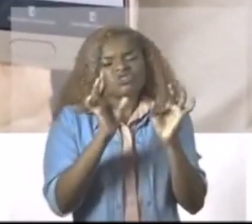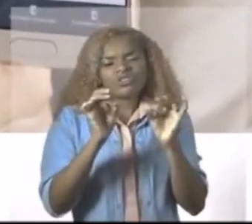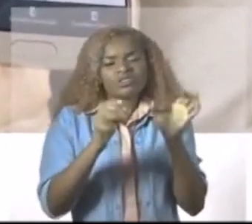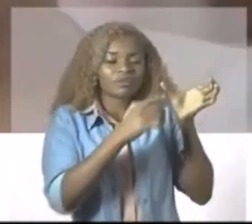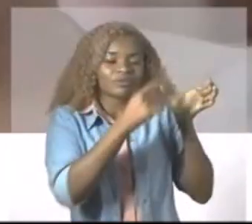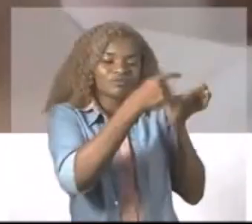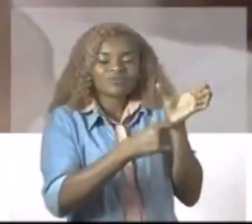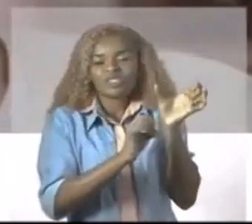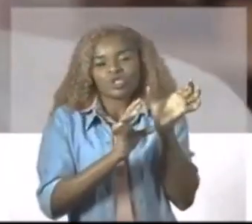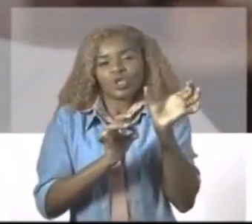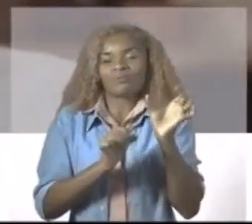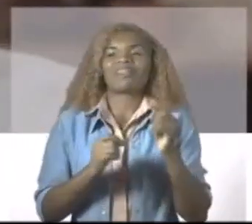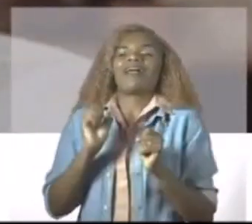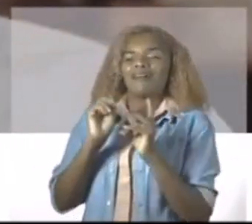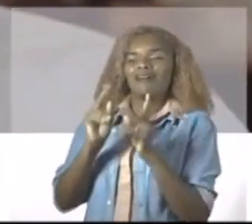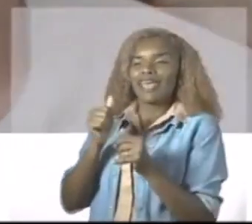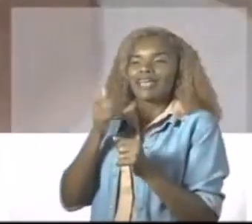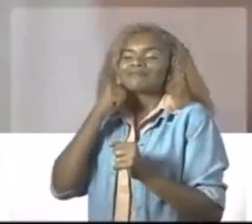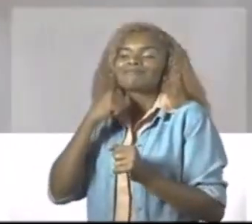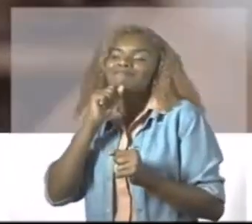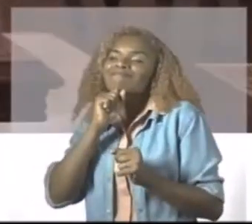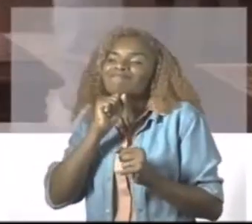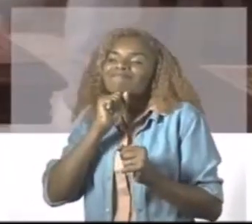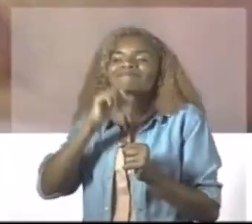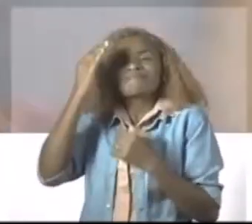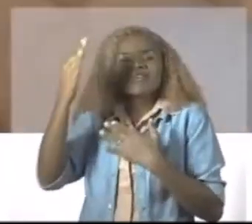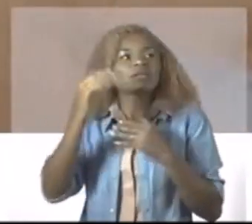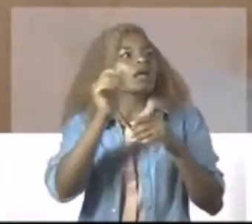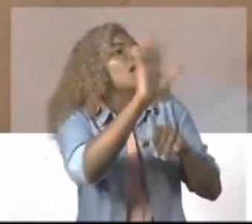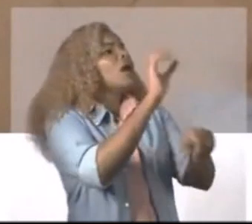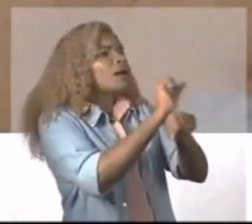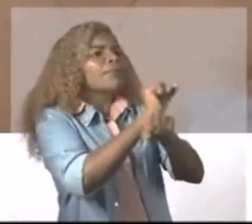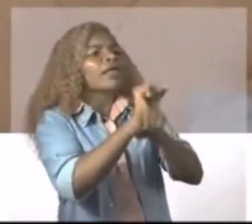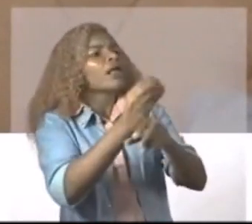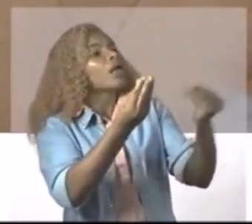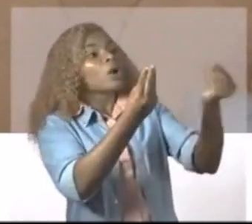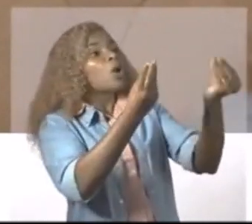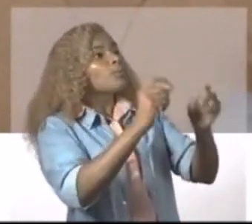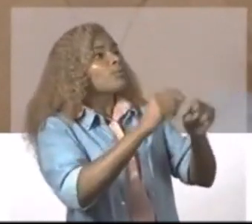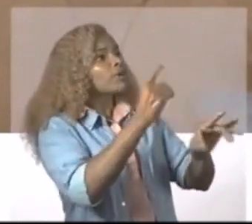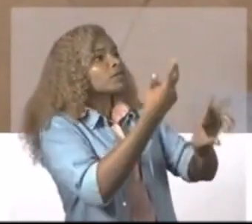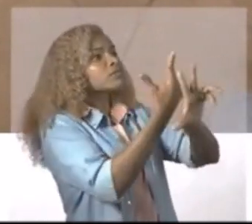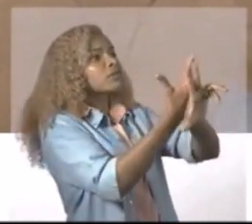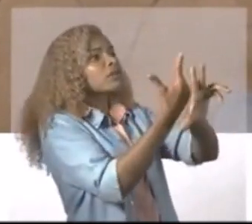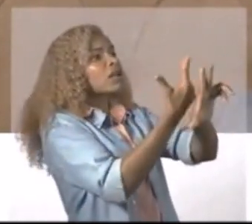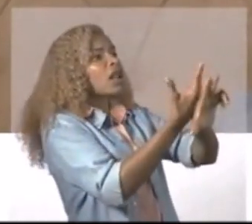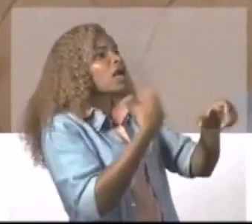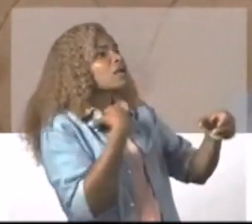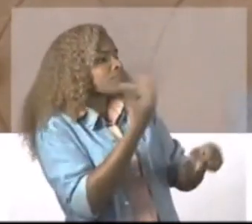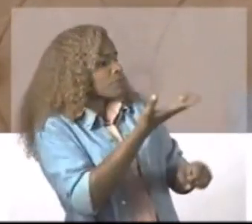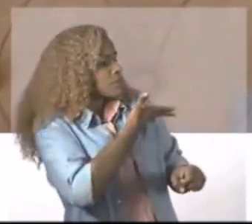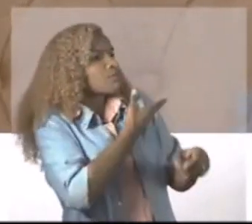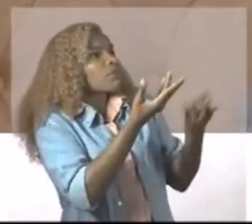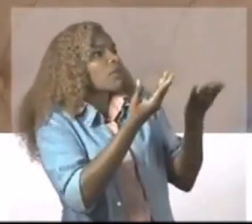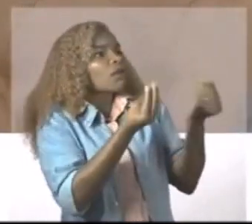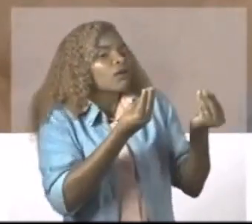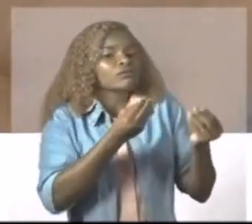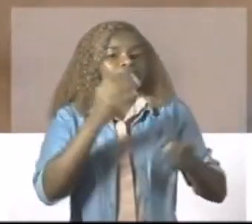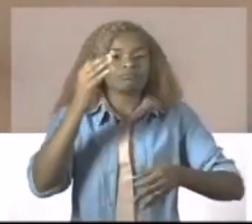e-título no celular. Pode deixar. Valeu, vó. Peraí, como eu faço uma live pras minhas amigas aqui?